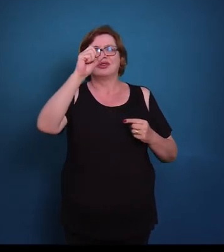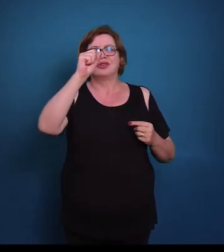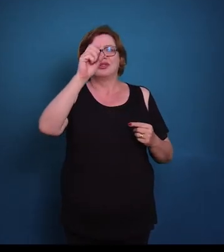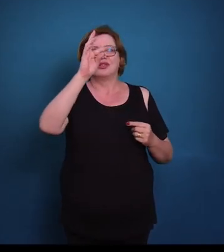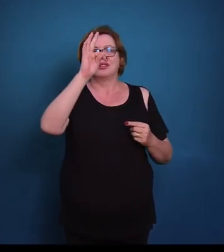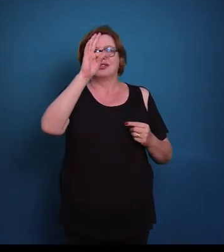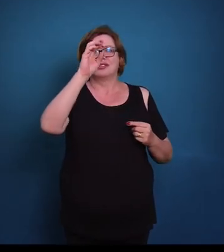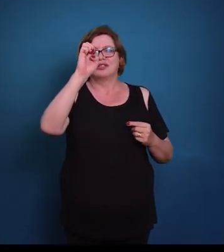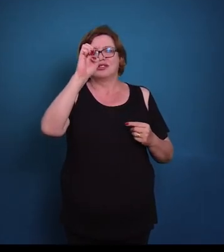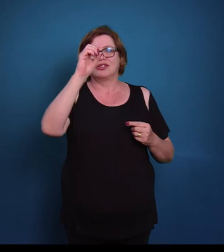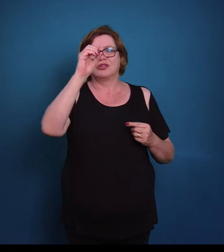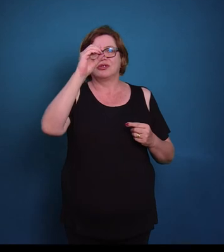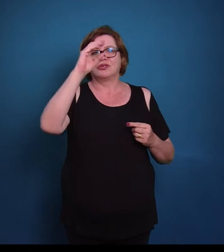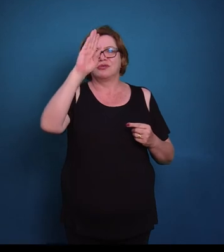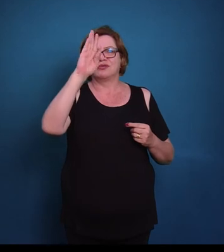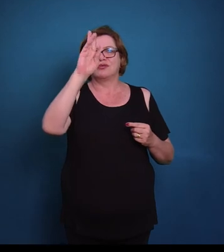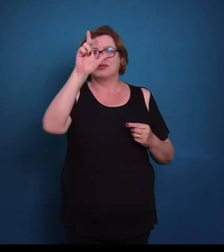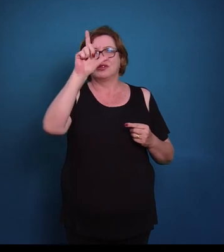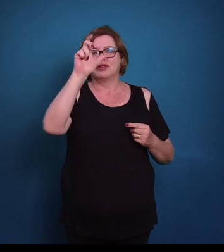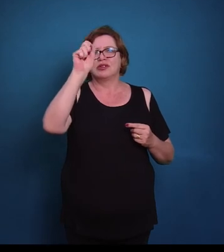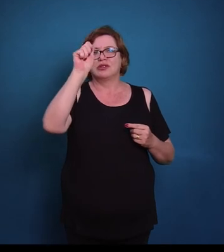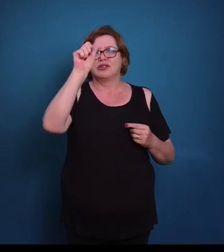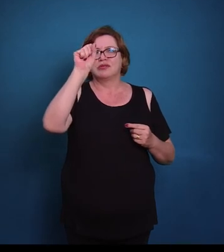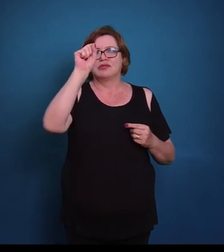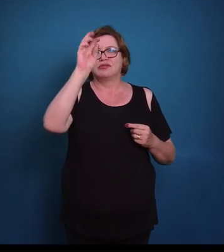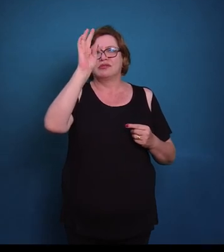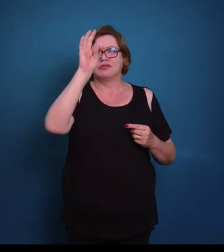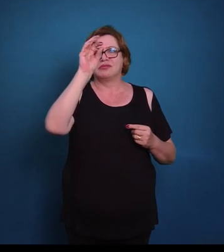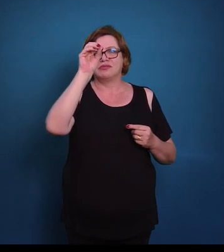Então essa seria uma ossificação intramembranosa.